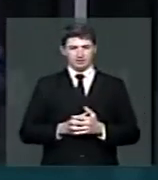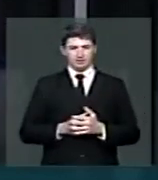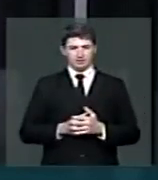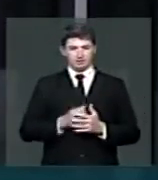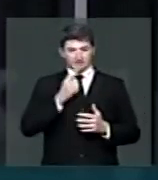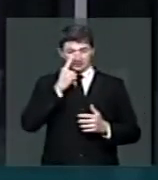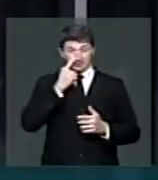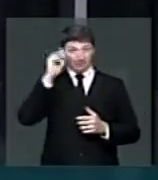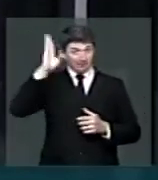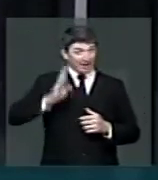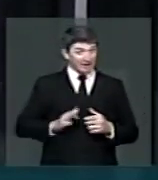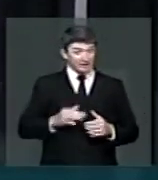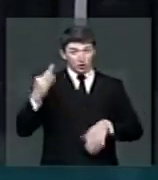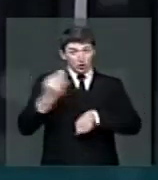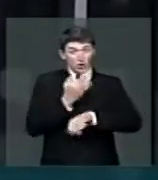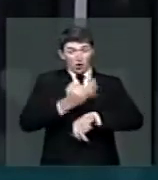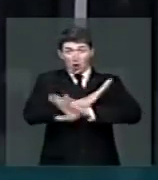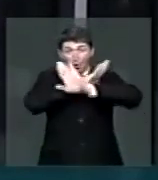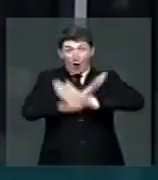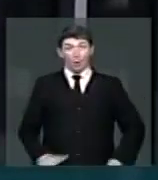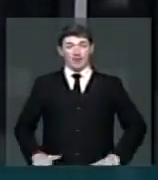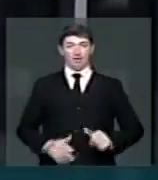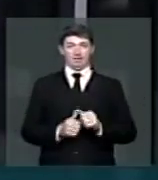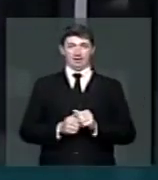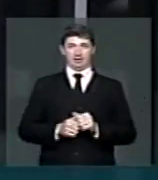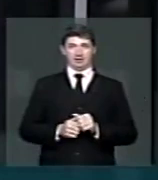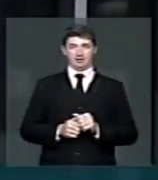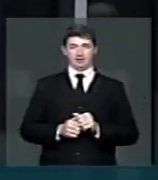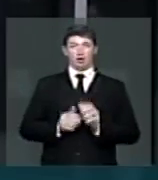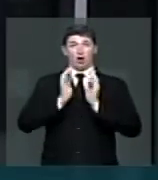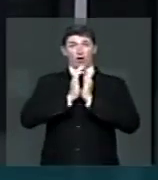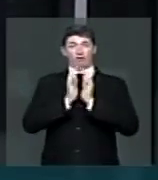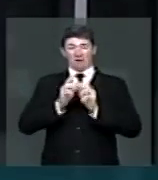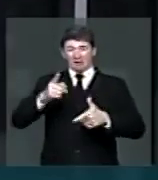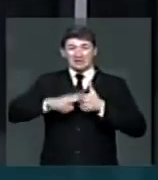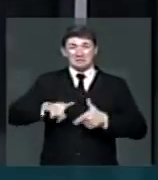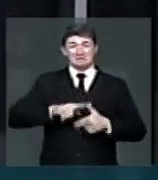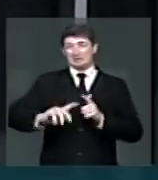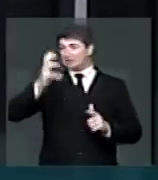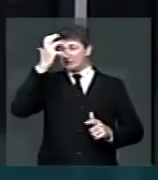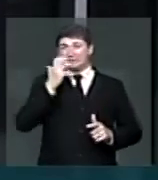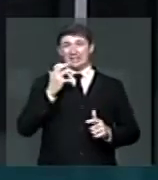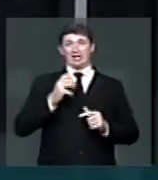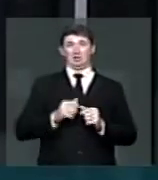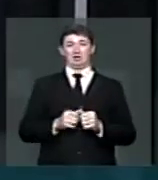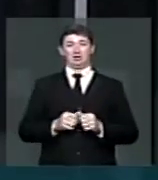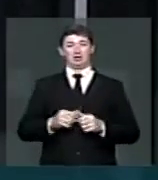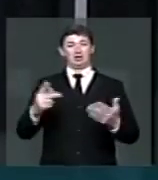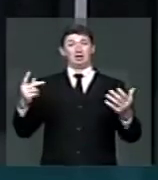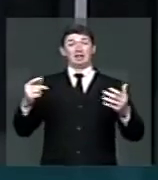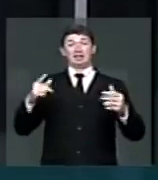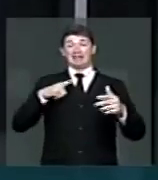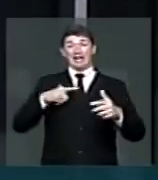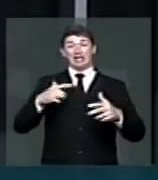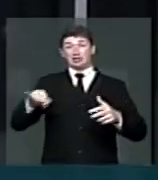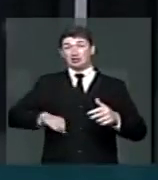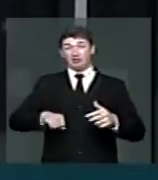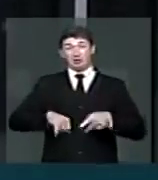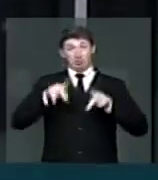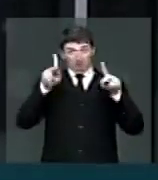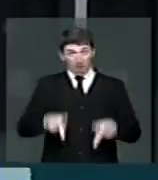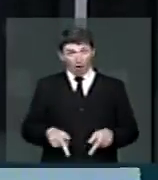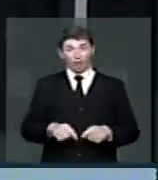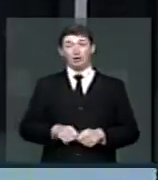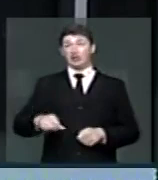O Brasil não suporta mais conviver com esta miséria que tem acabado a população e suas